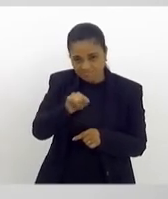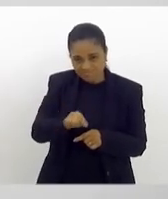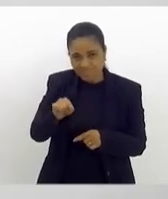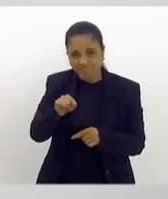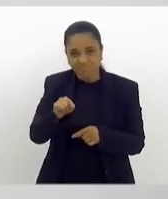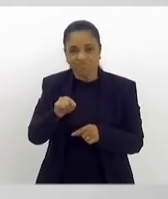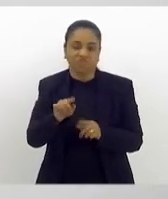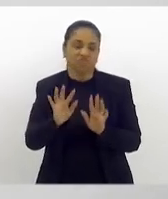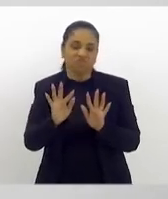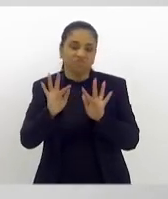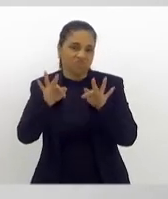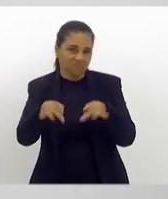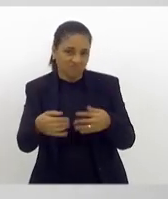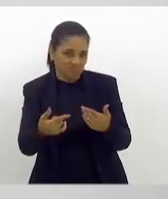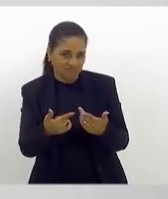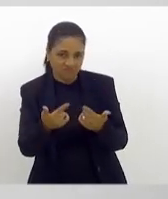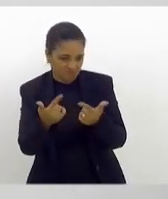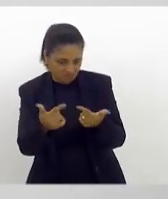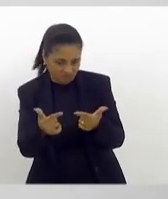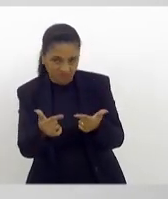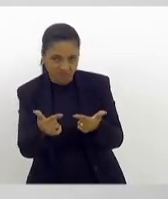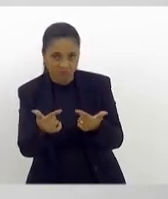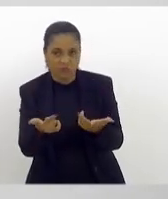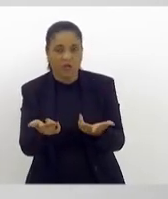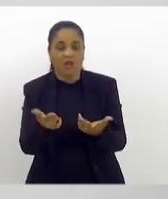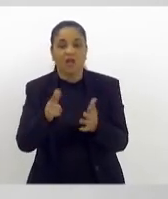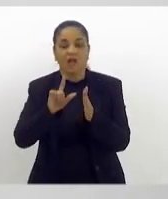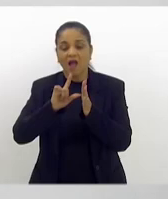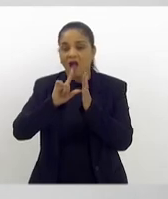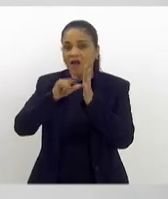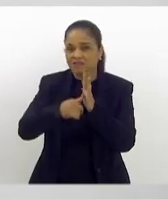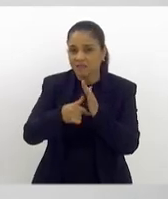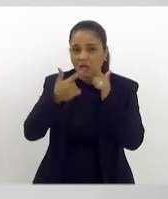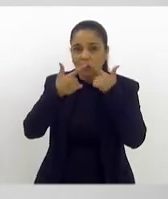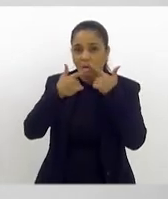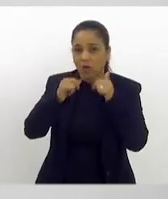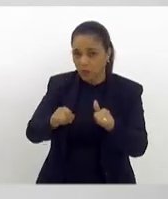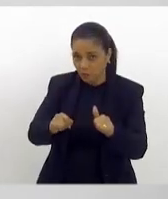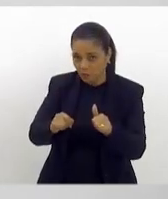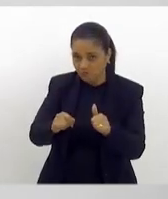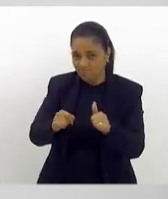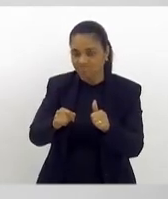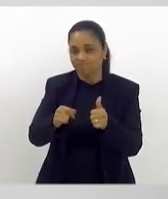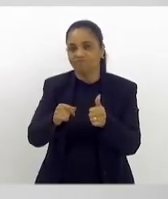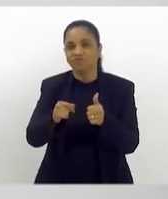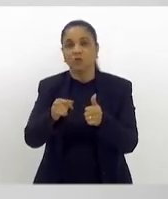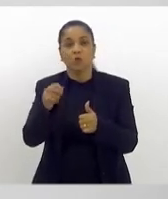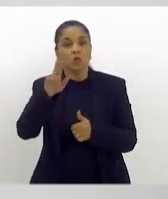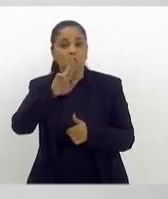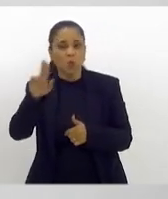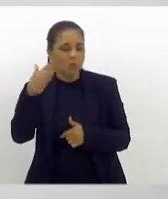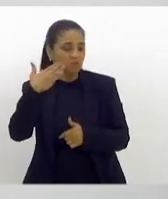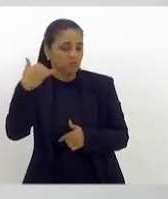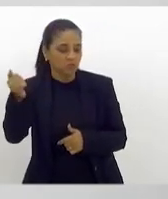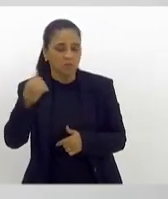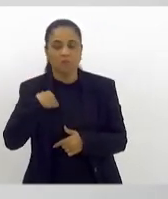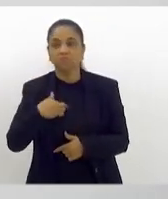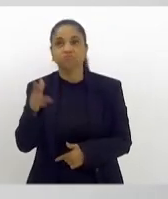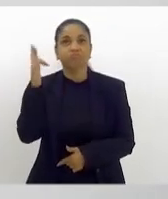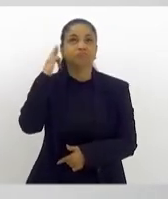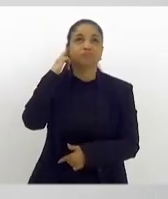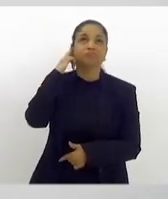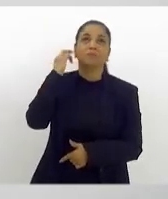Pode haver atraso na fala, pode não atender pelo nome na idade comum a todos,